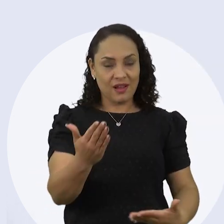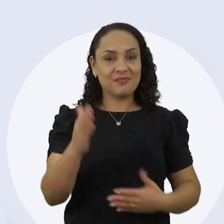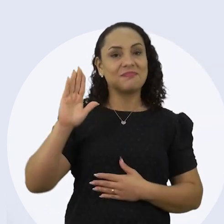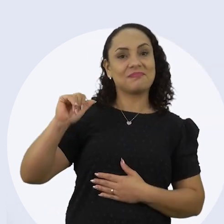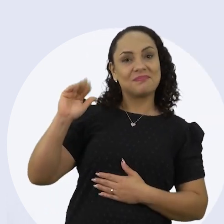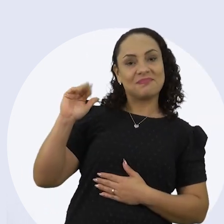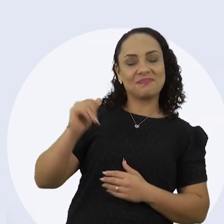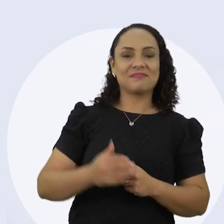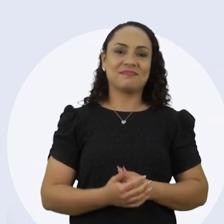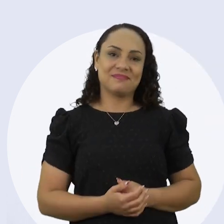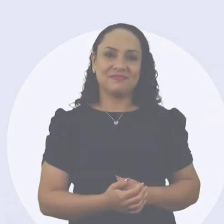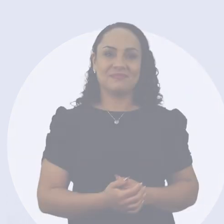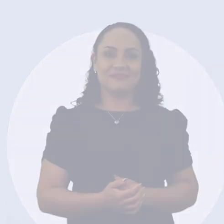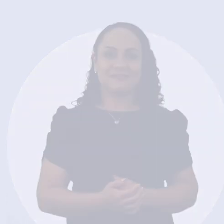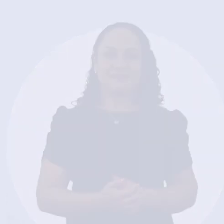e até a próxima!